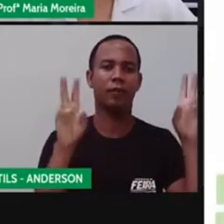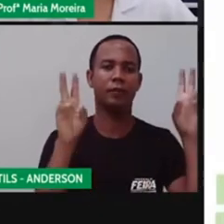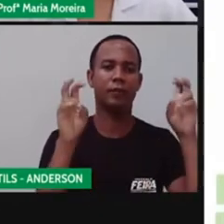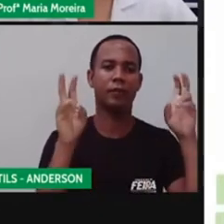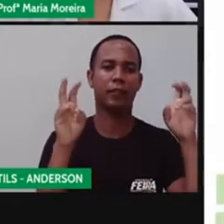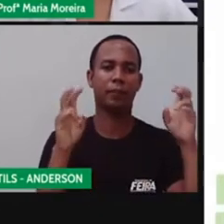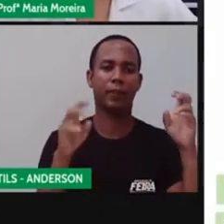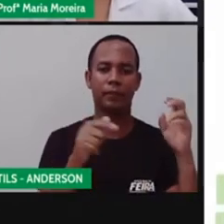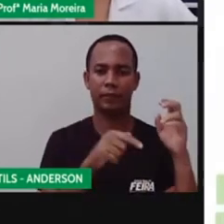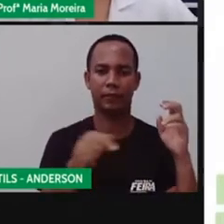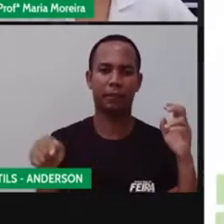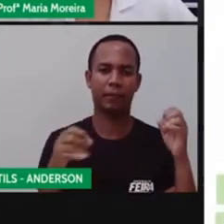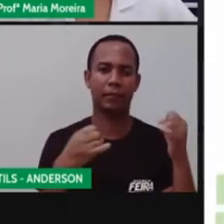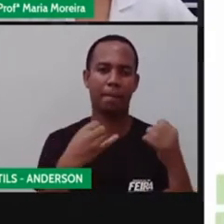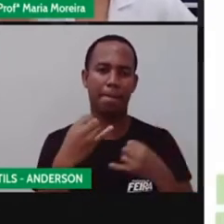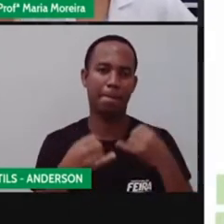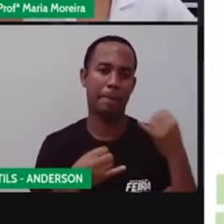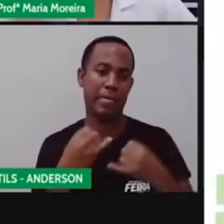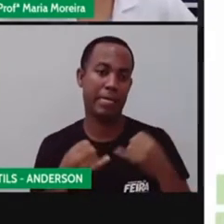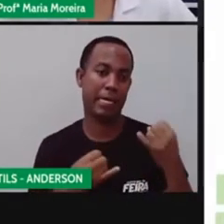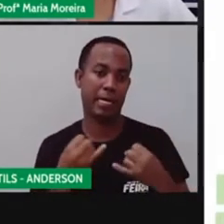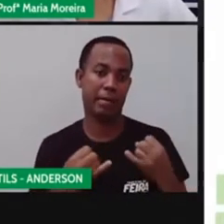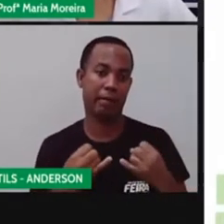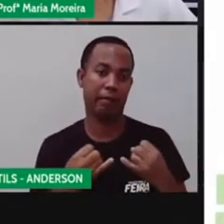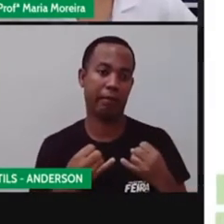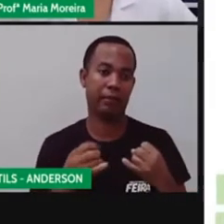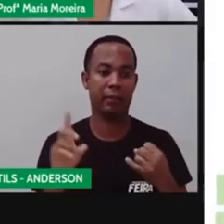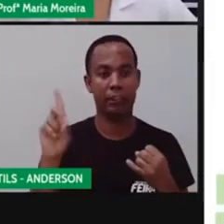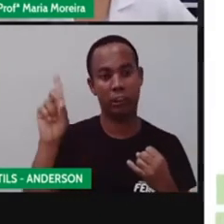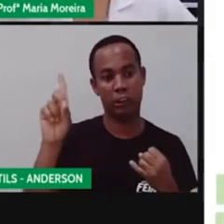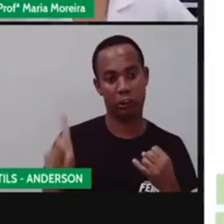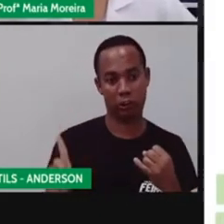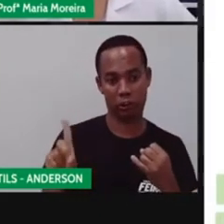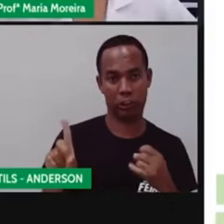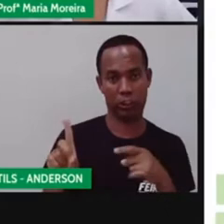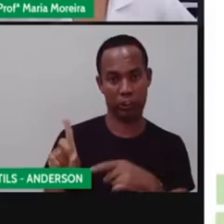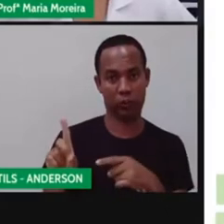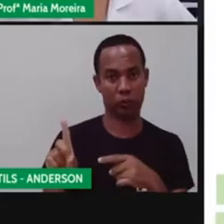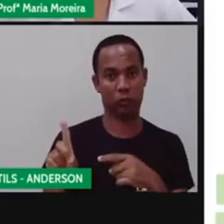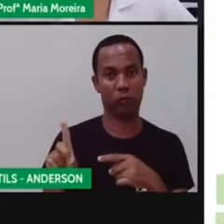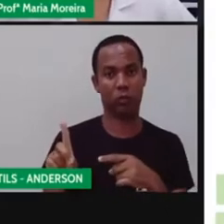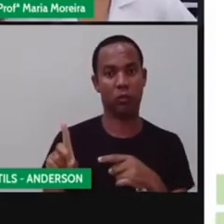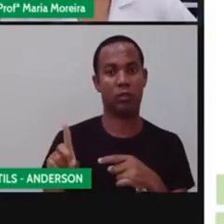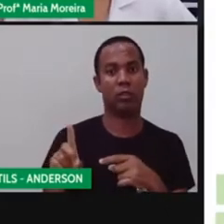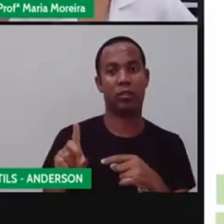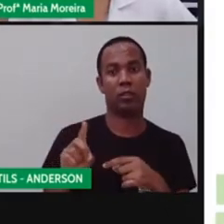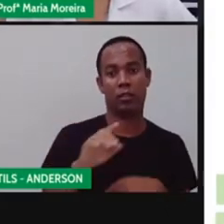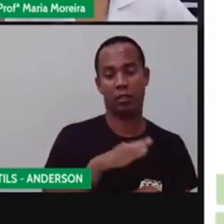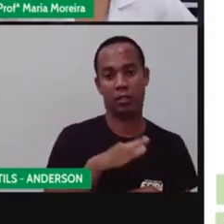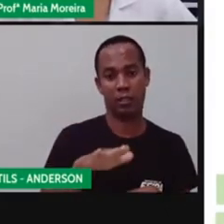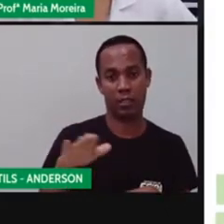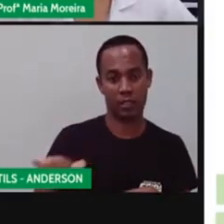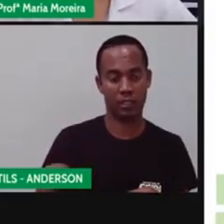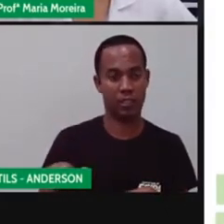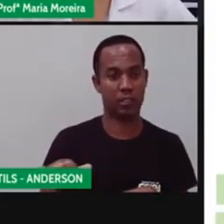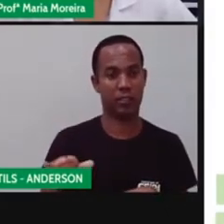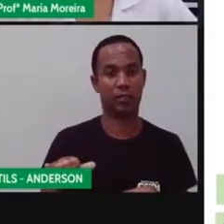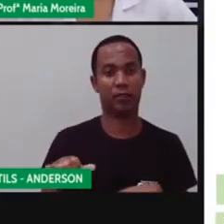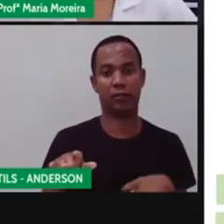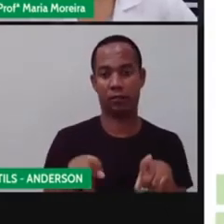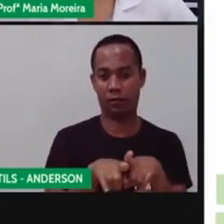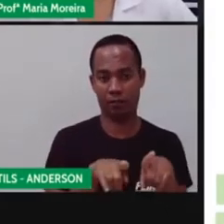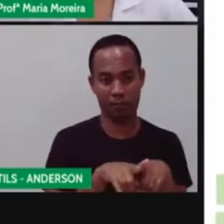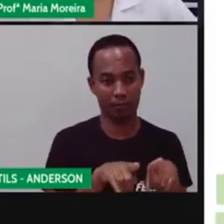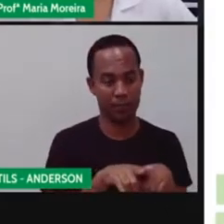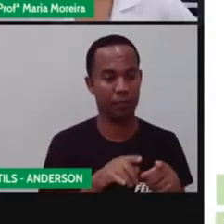semana, o brincar é direito da criança, ou seja, é direito de Anderson, gente?